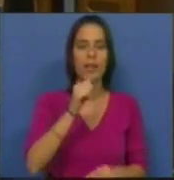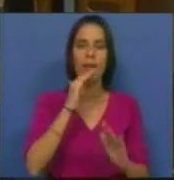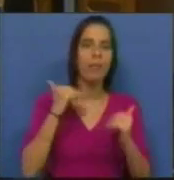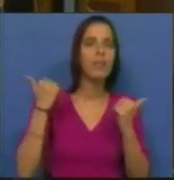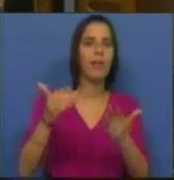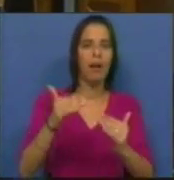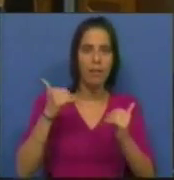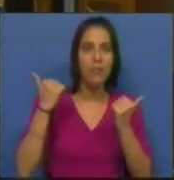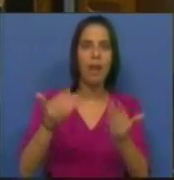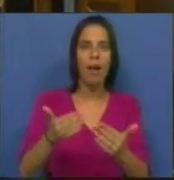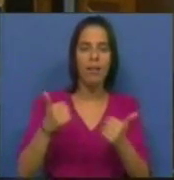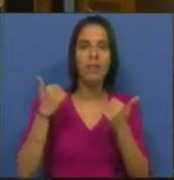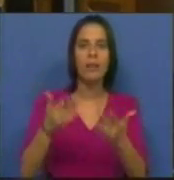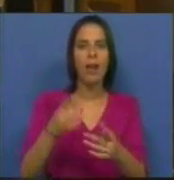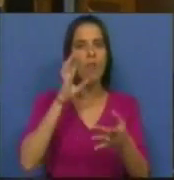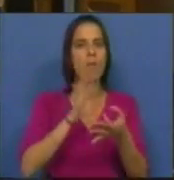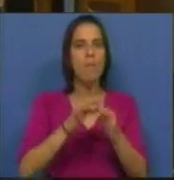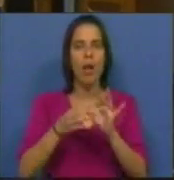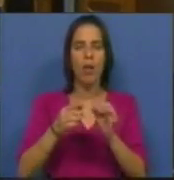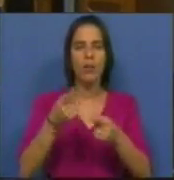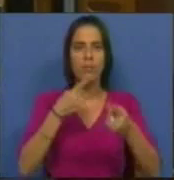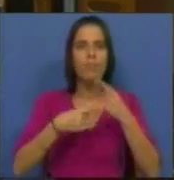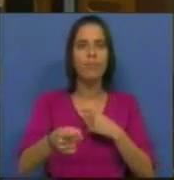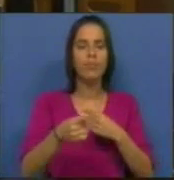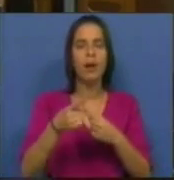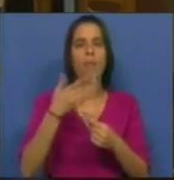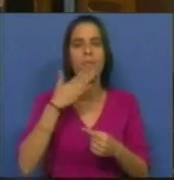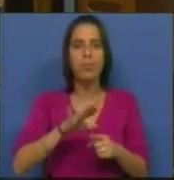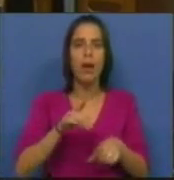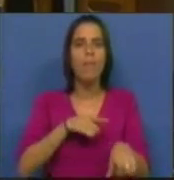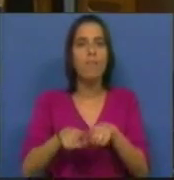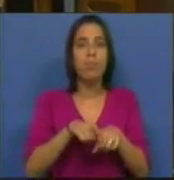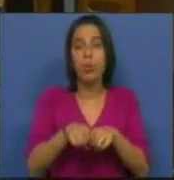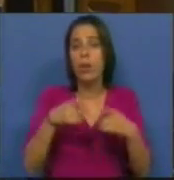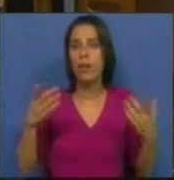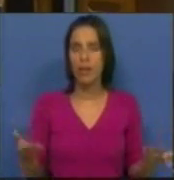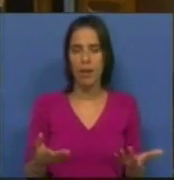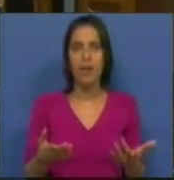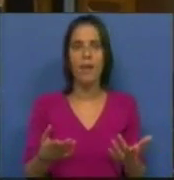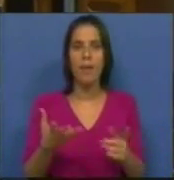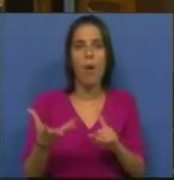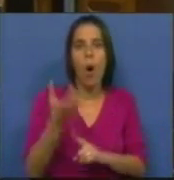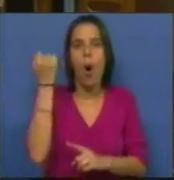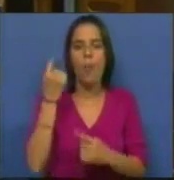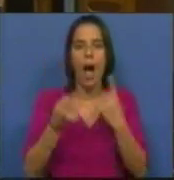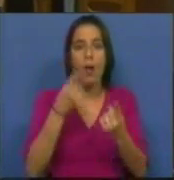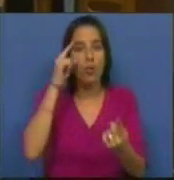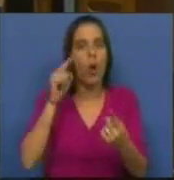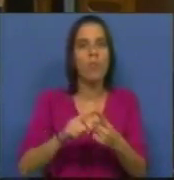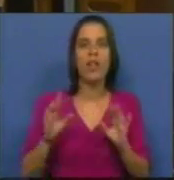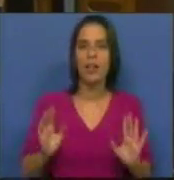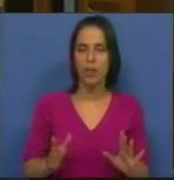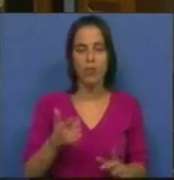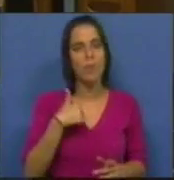atribuído numa lógica reiterada de utilização política para obter determinados fins.